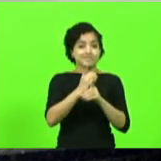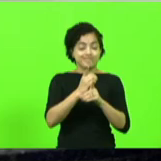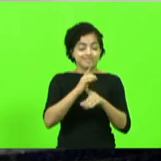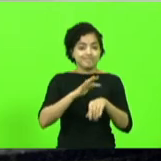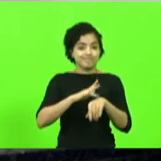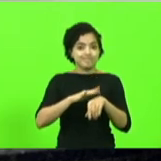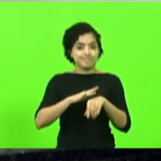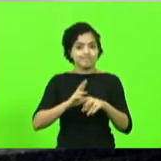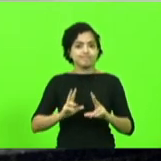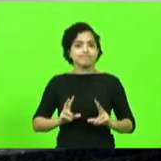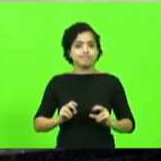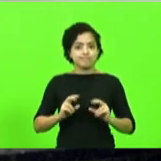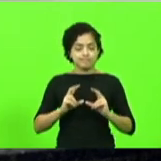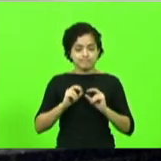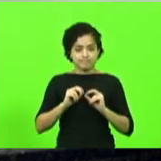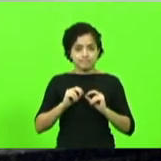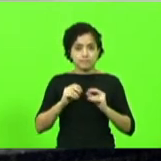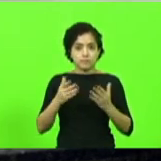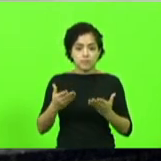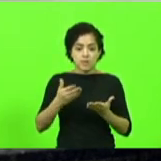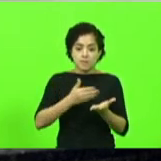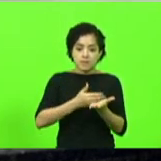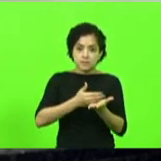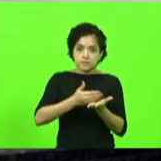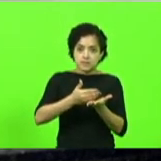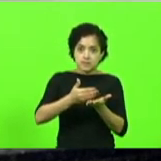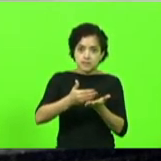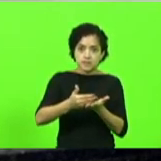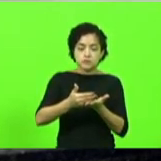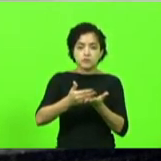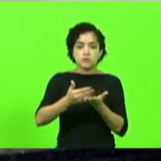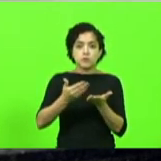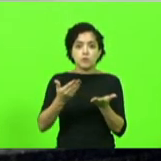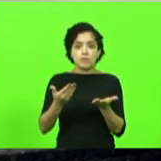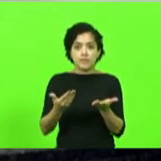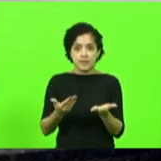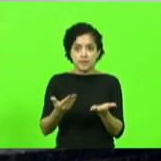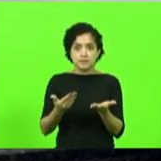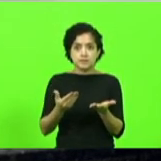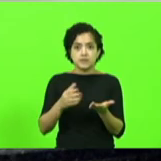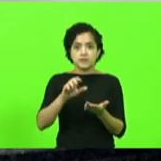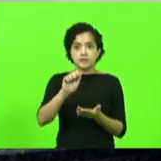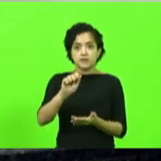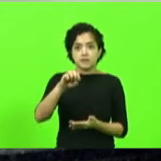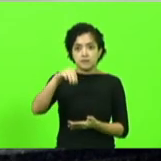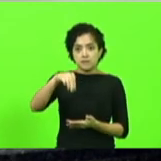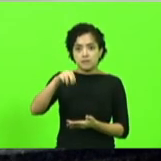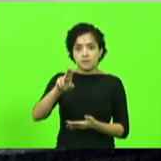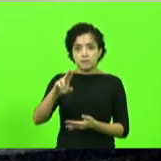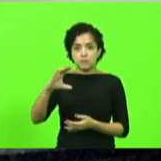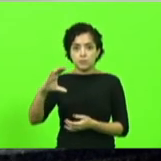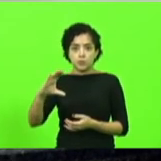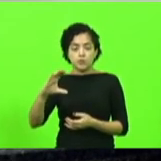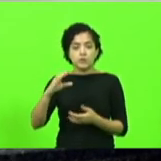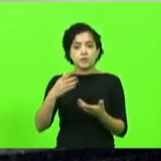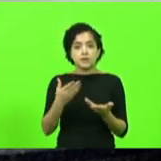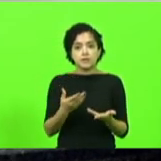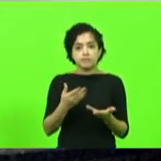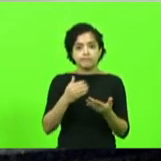Desde o início de suas atividades, a MUC presta informações